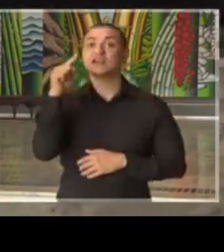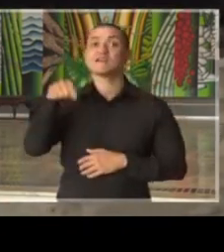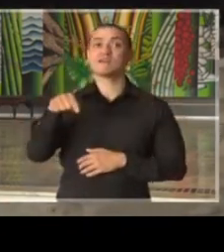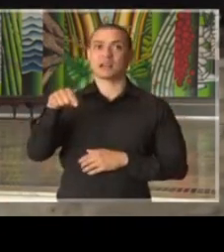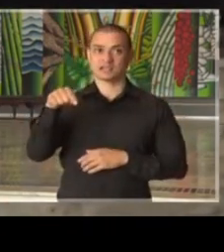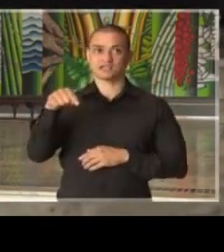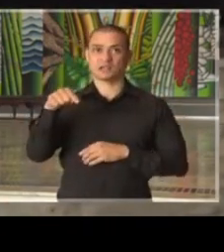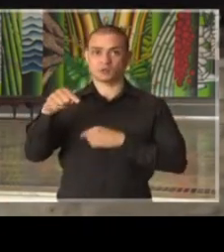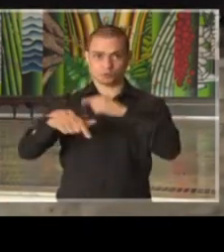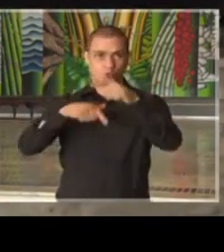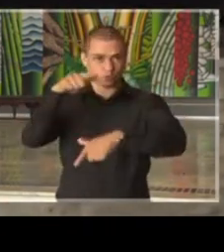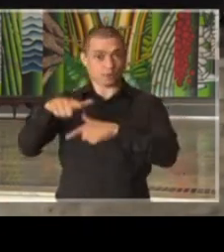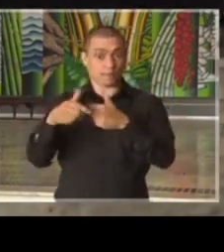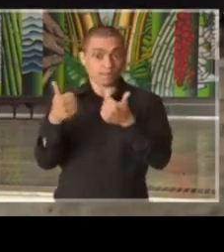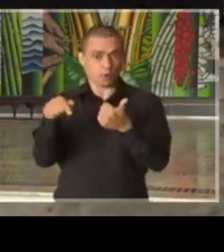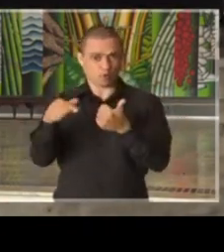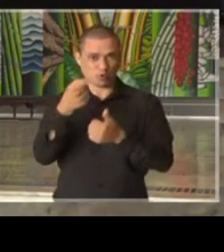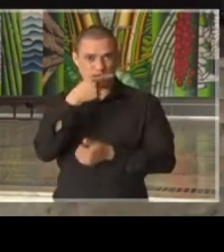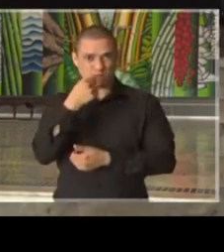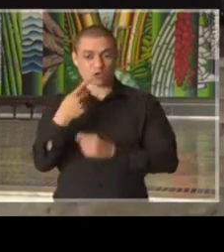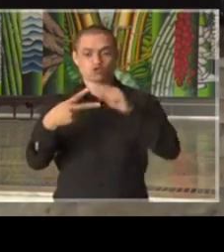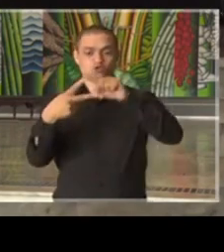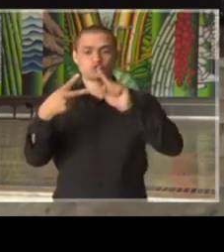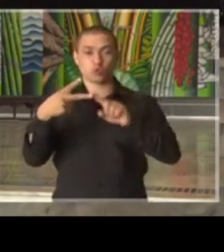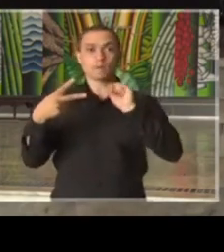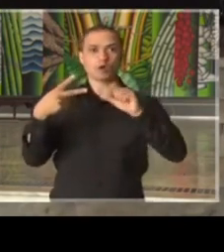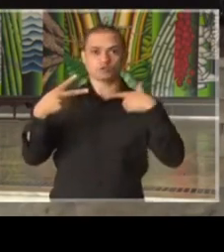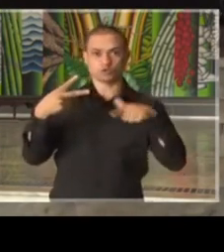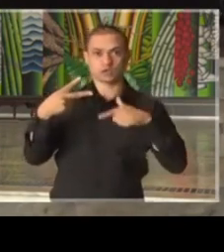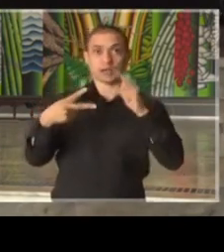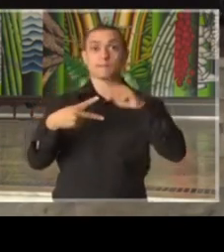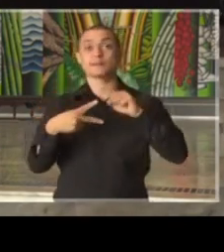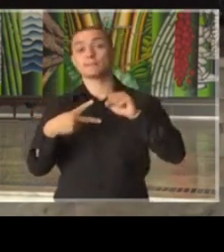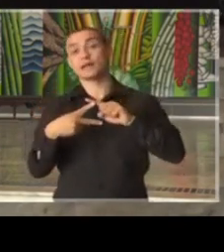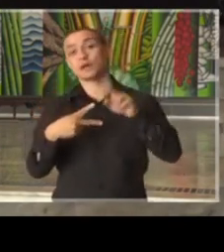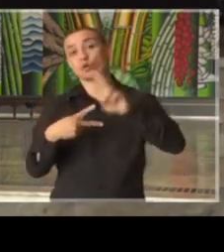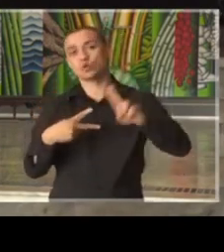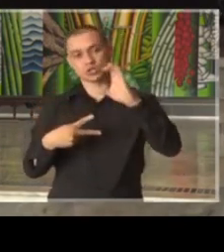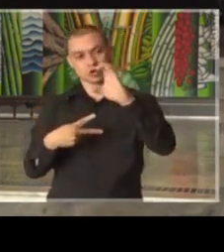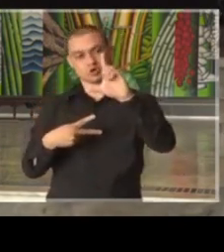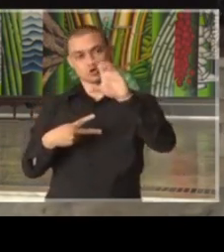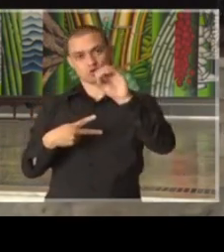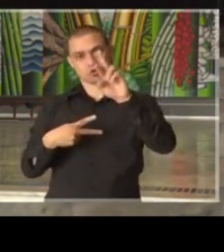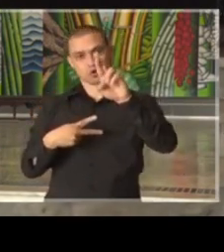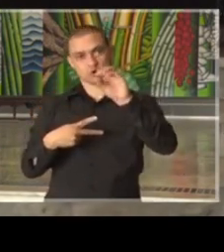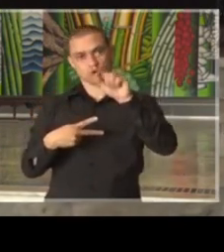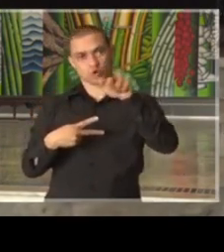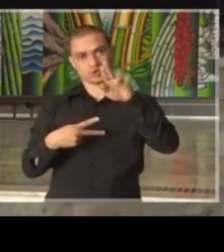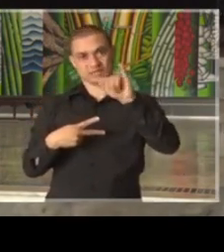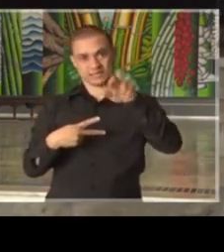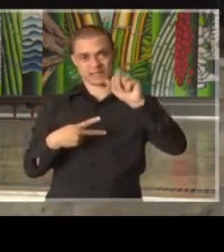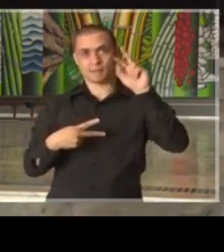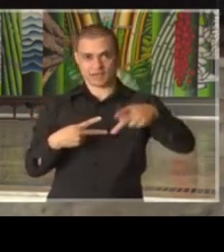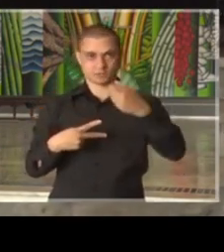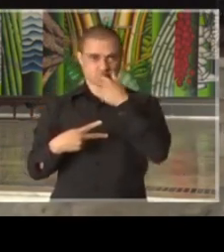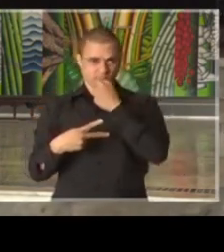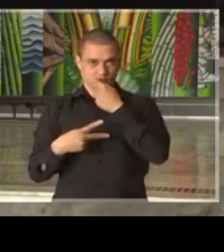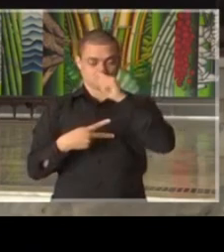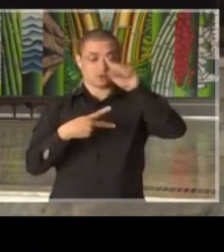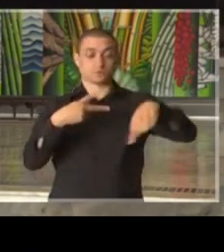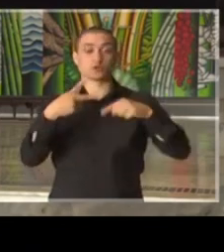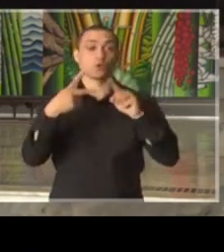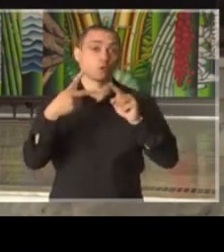favorável de duas situações. Primeiro, o uso da cloroquina individualmente e depois da